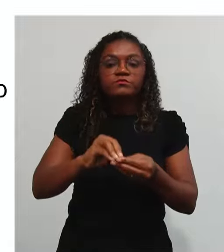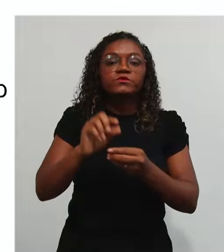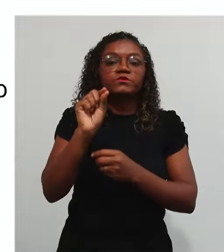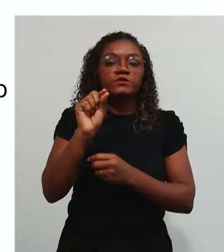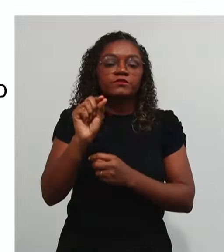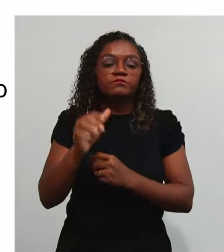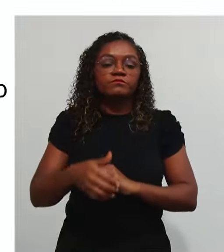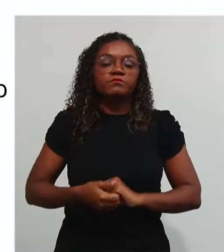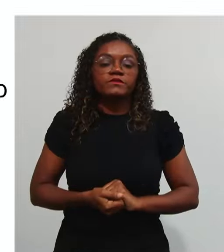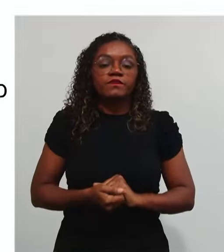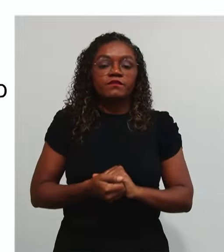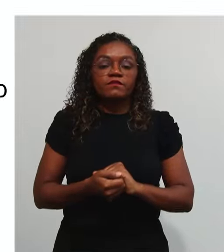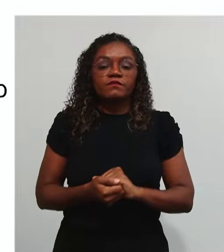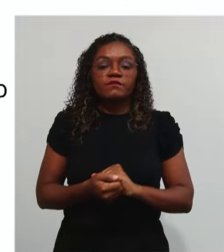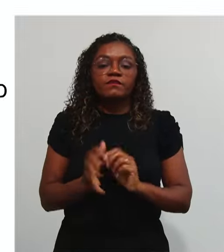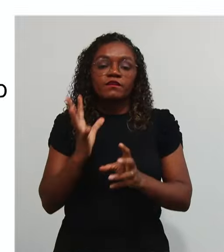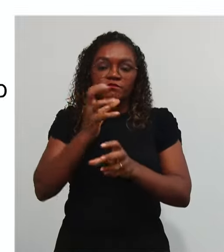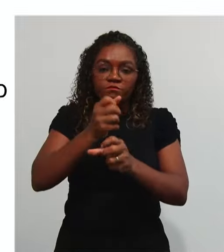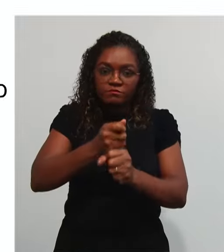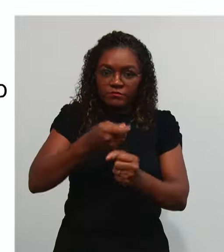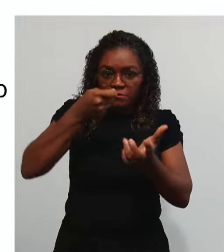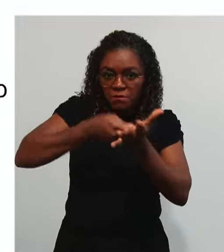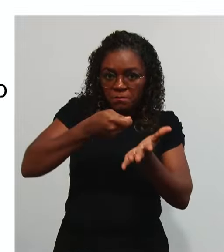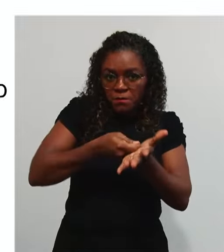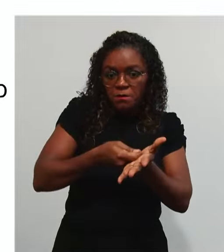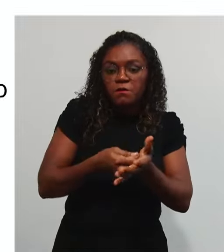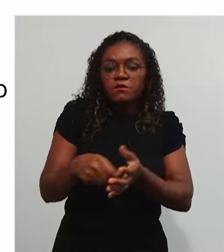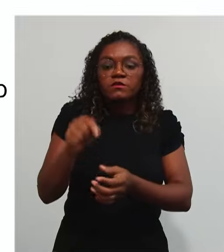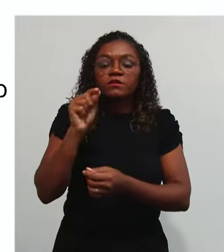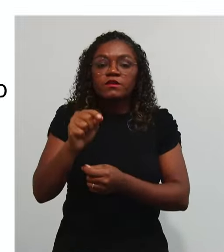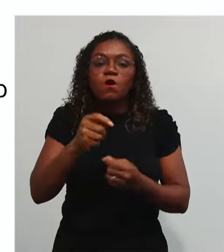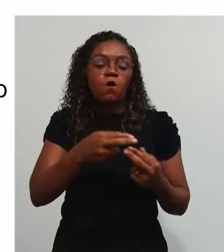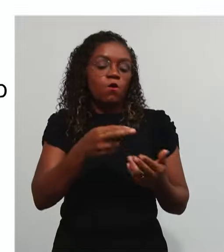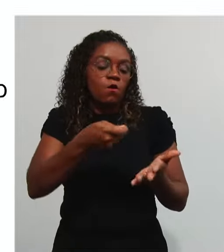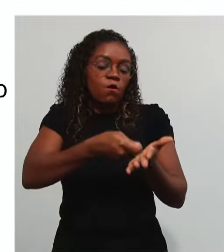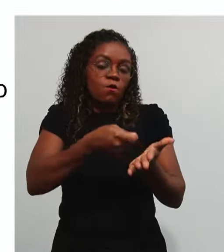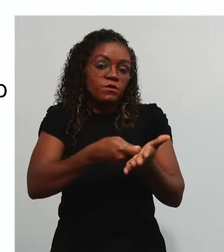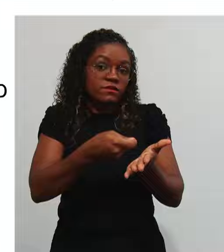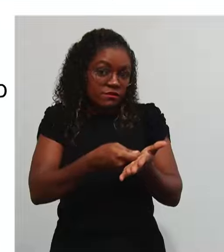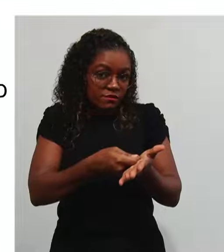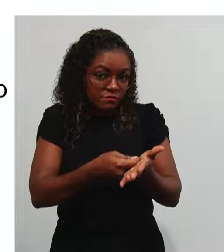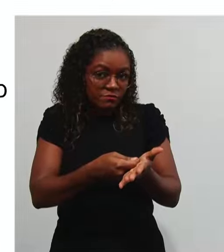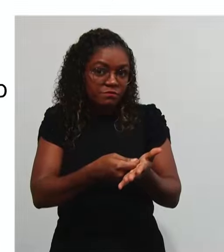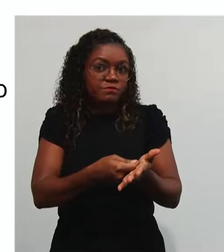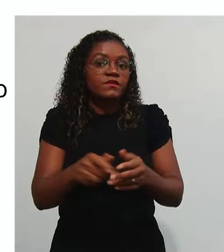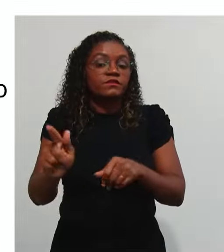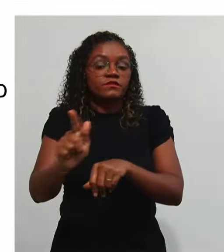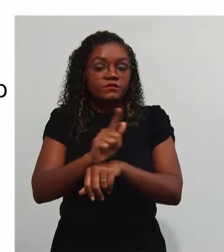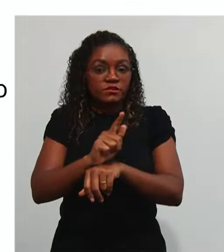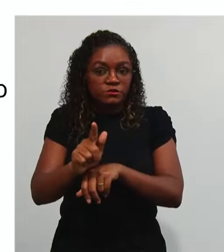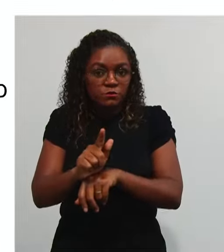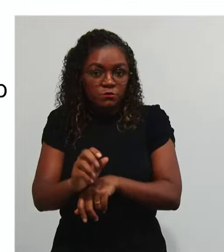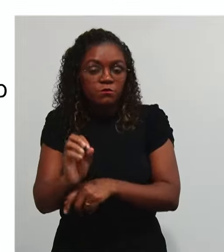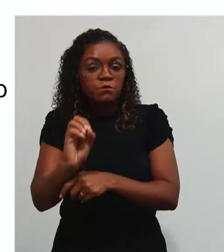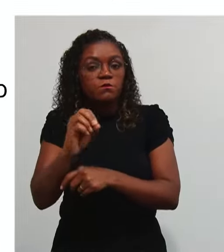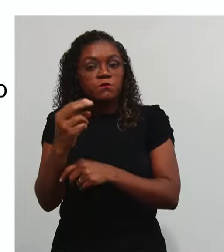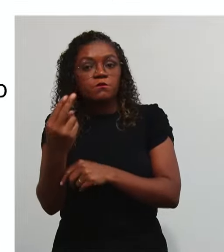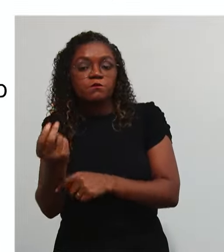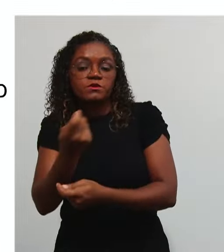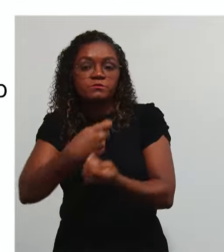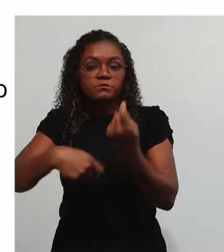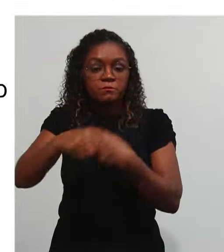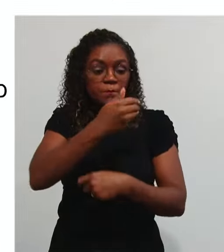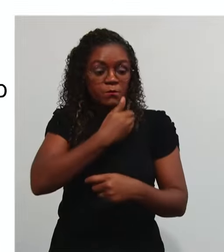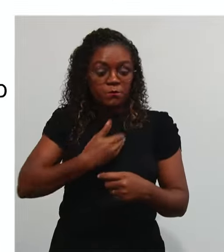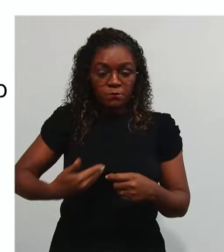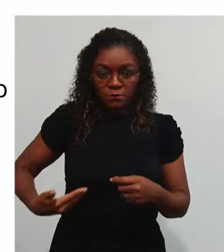Que a prestação De contas Trata-se De um dever De que todo Administrador Público Seja agente